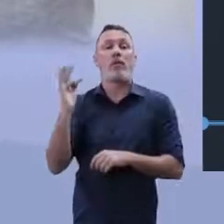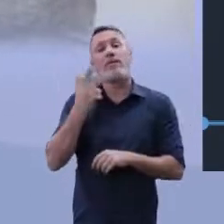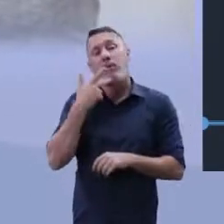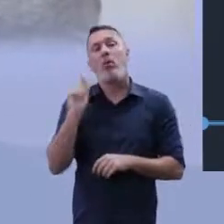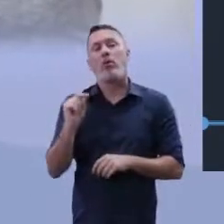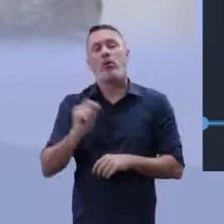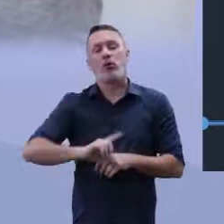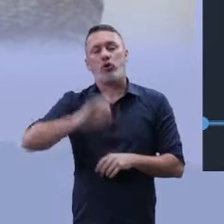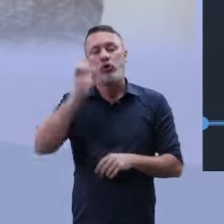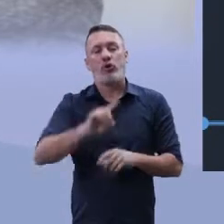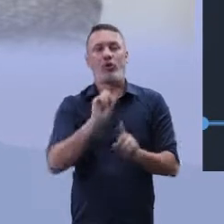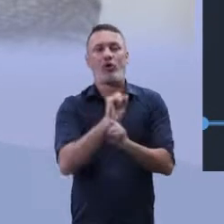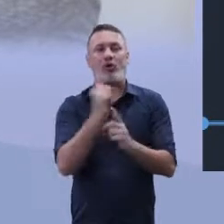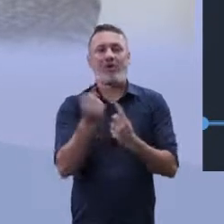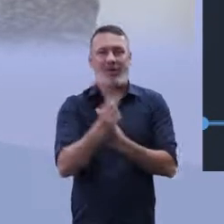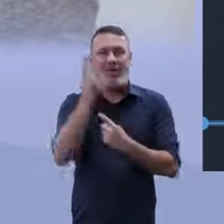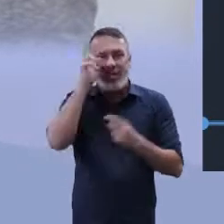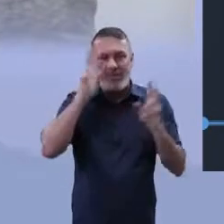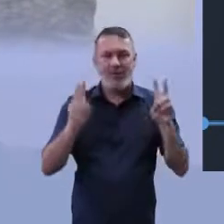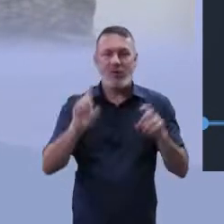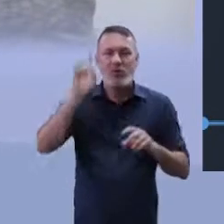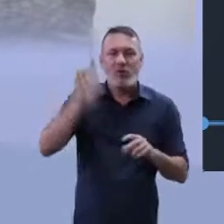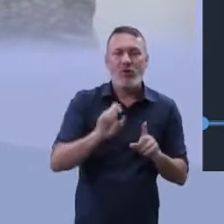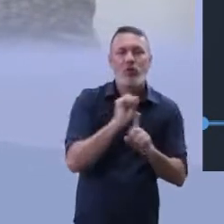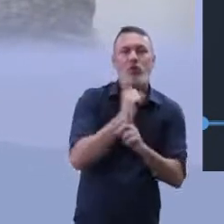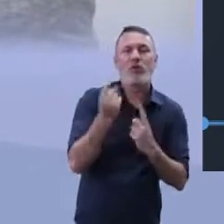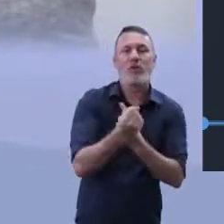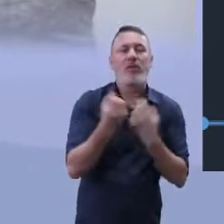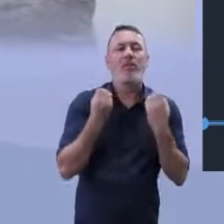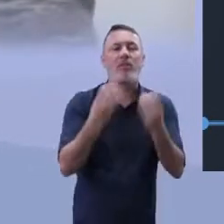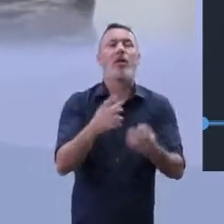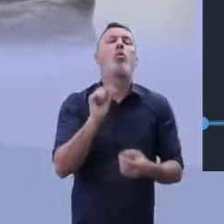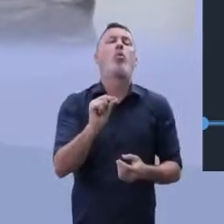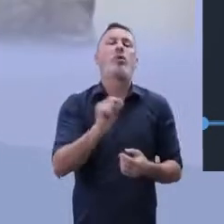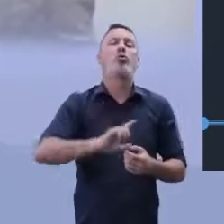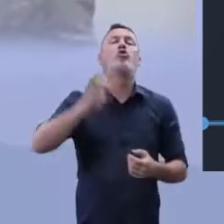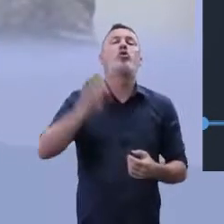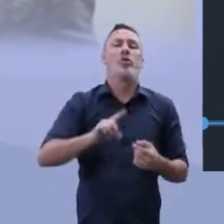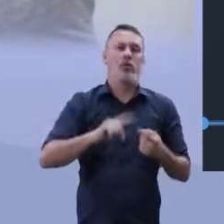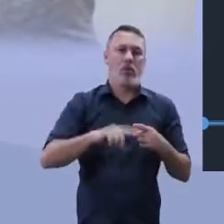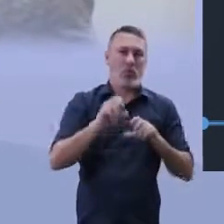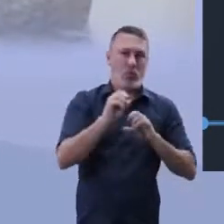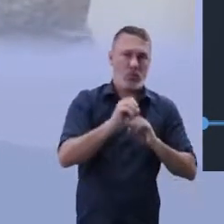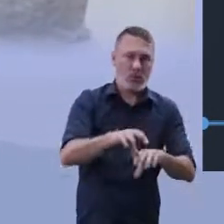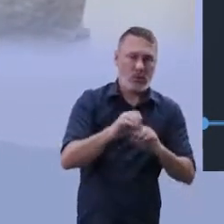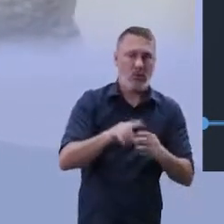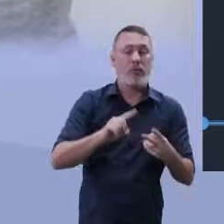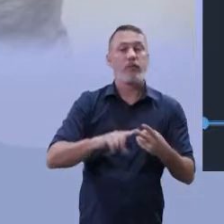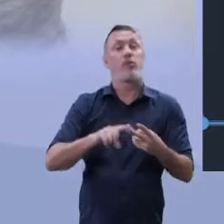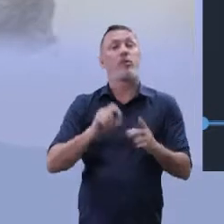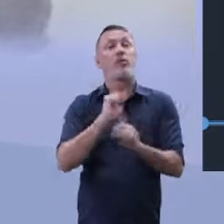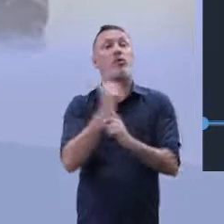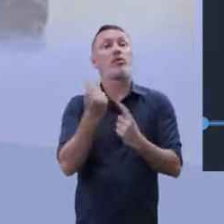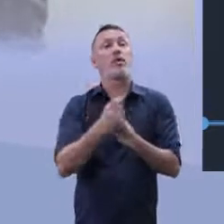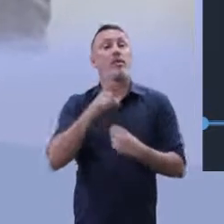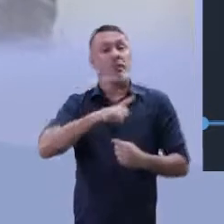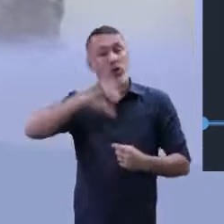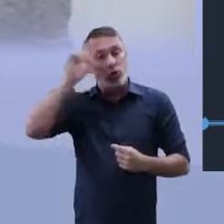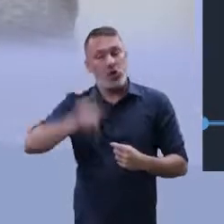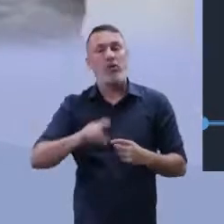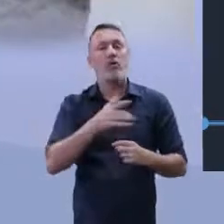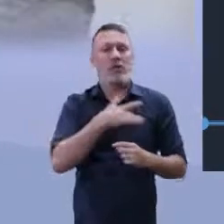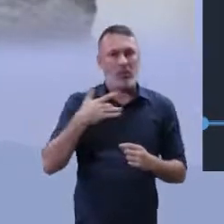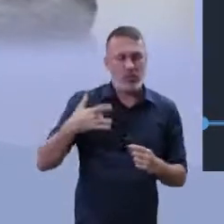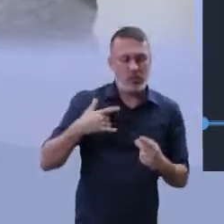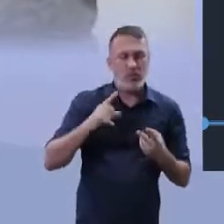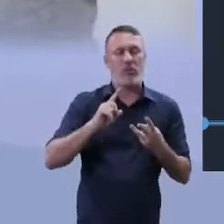Que ela diz o seguinte, que são os direitos sociais. Direitos da sociedade. Nós temos direito à educação. Nós temos direito à